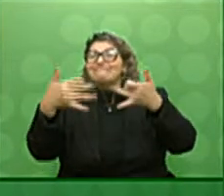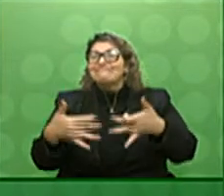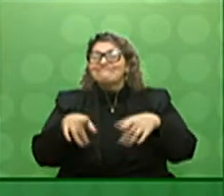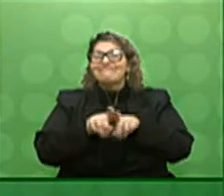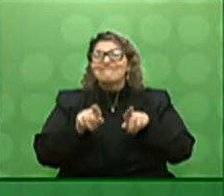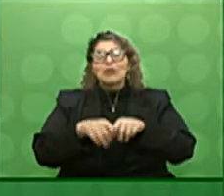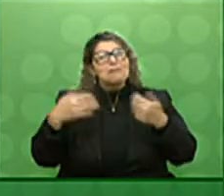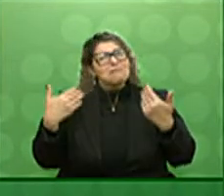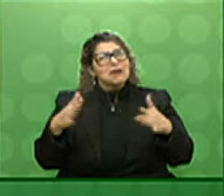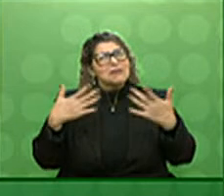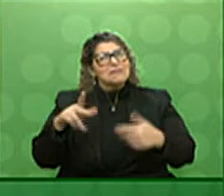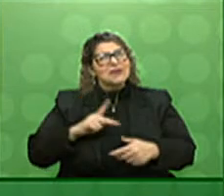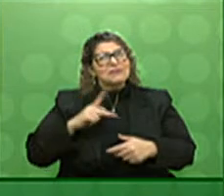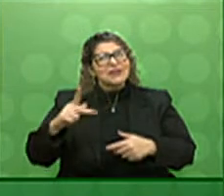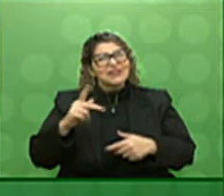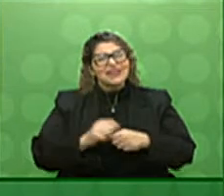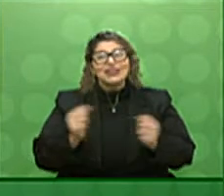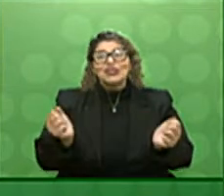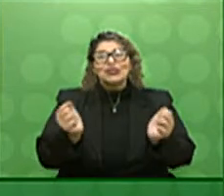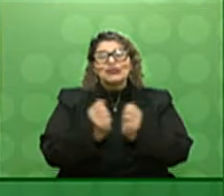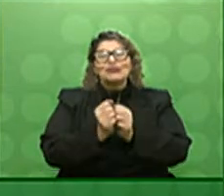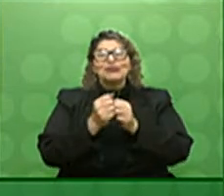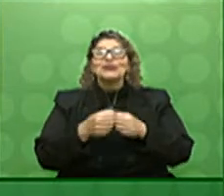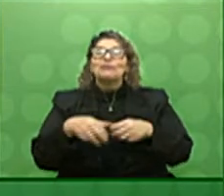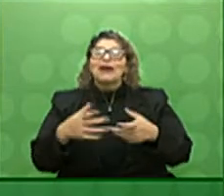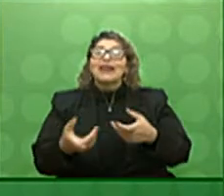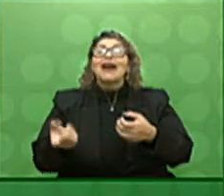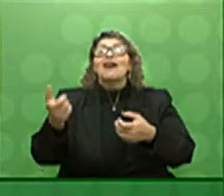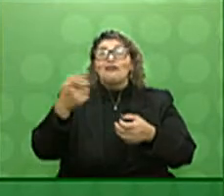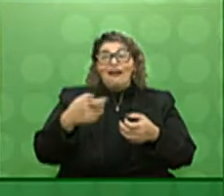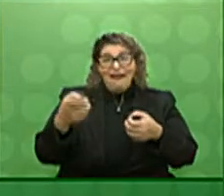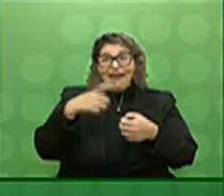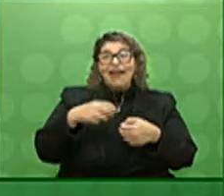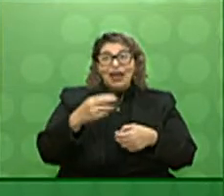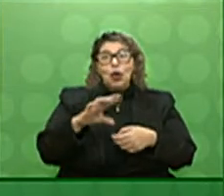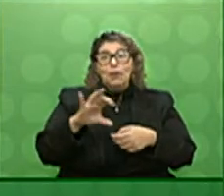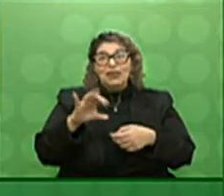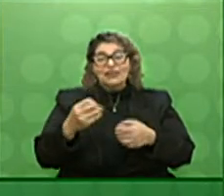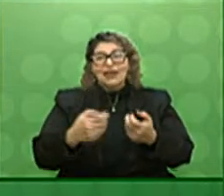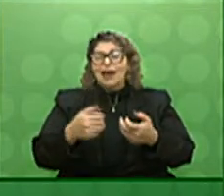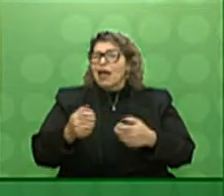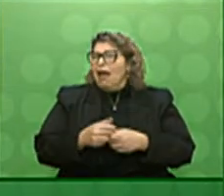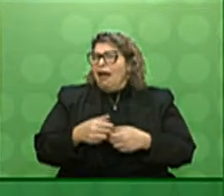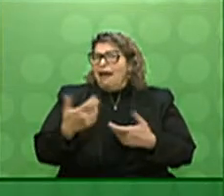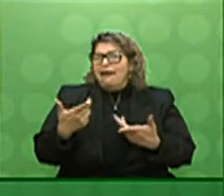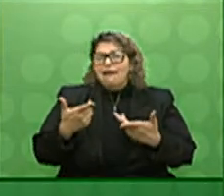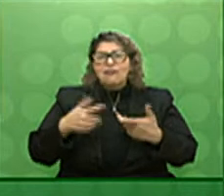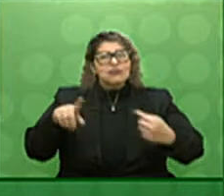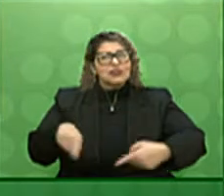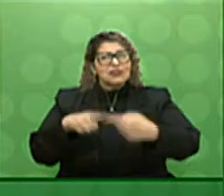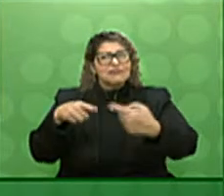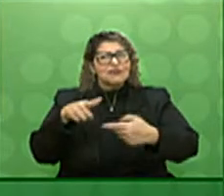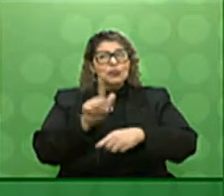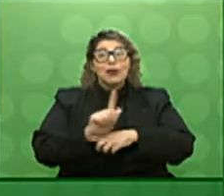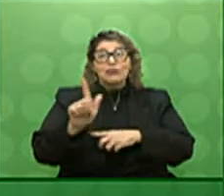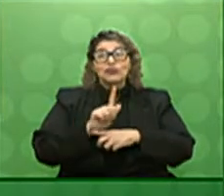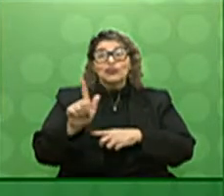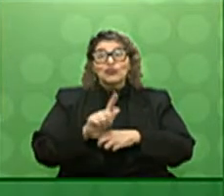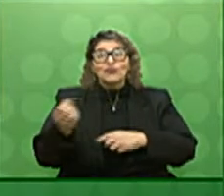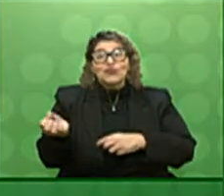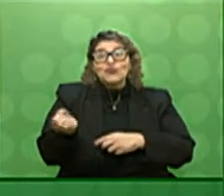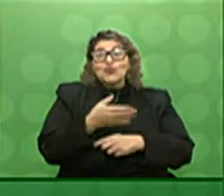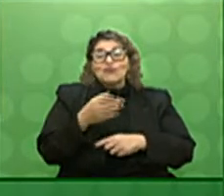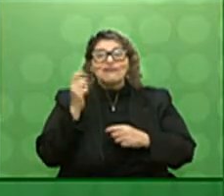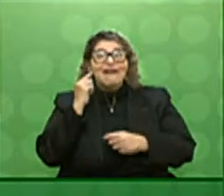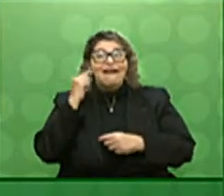presidente Hernani Polo juntos para recomeçar é o grande desafio para os gestores depois desta pandemia e a inovação e